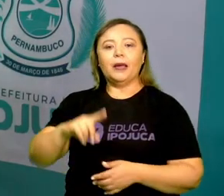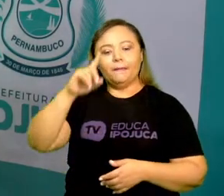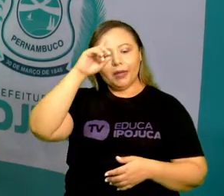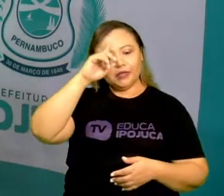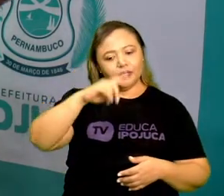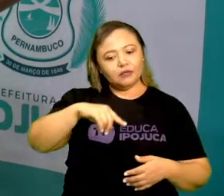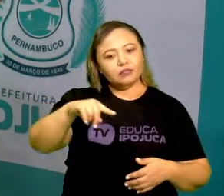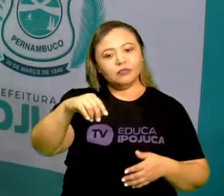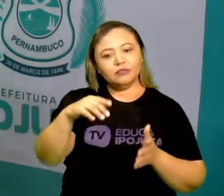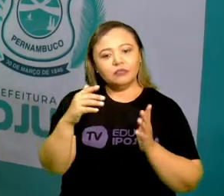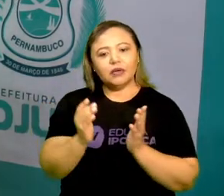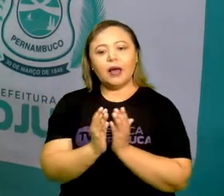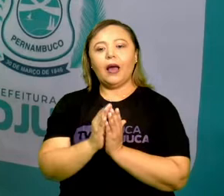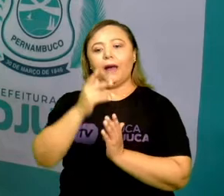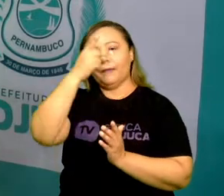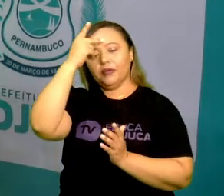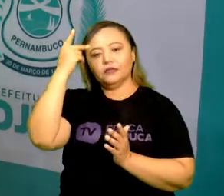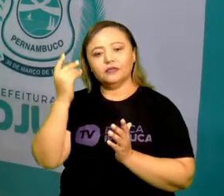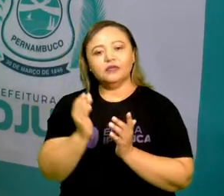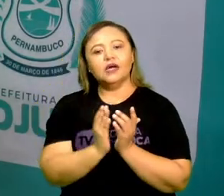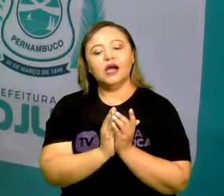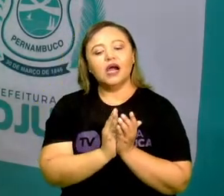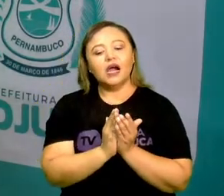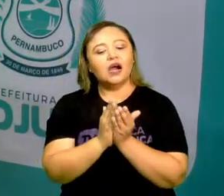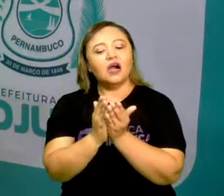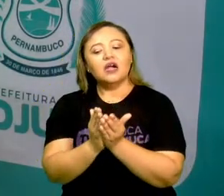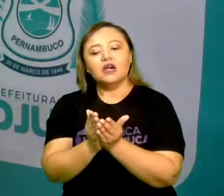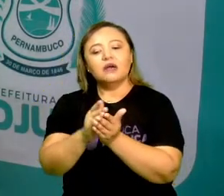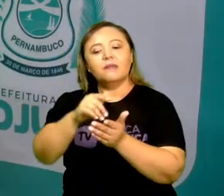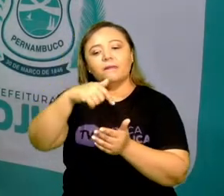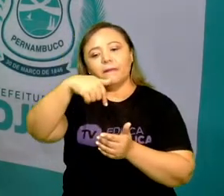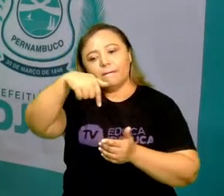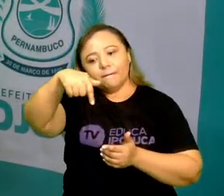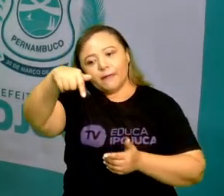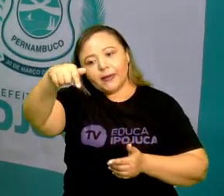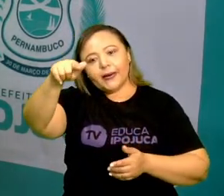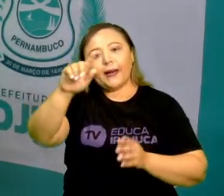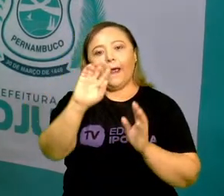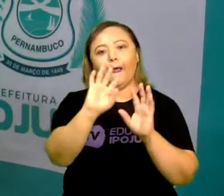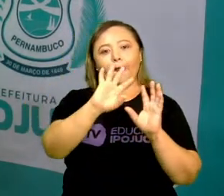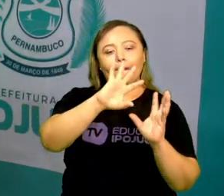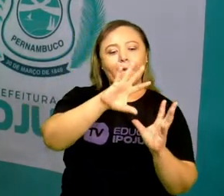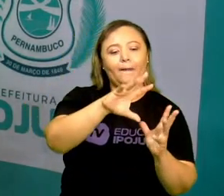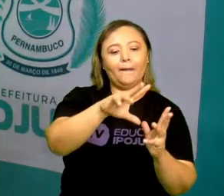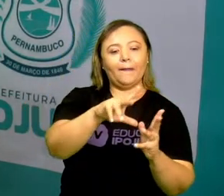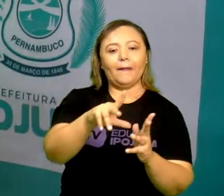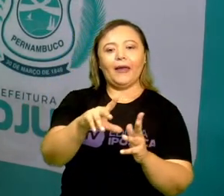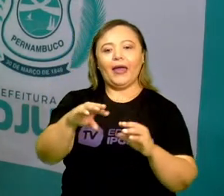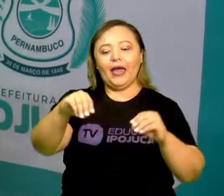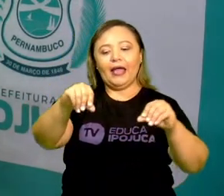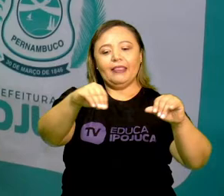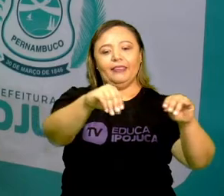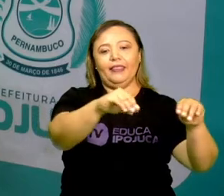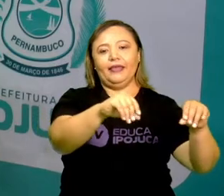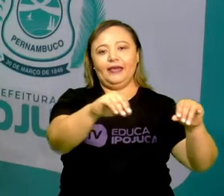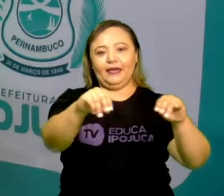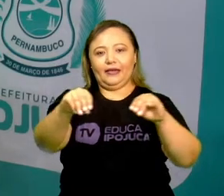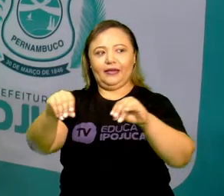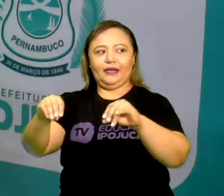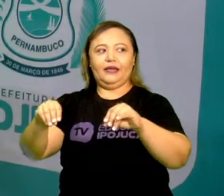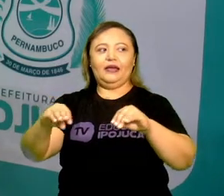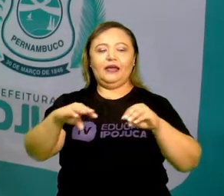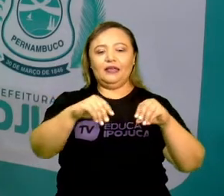a pessoa ir para a Terra. Entendeu? É como se essa agulha magnética levasse os navios sempre em direção